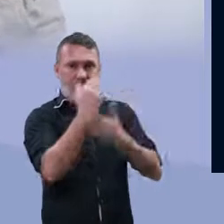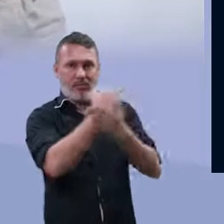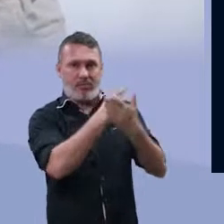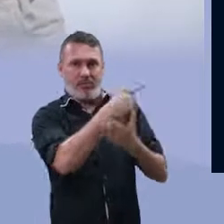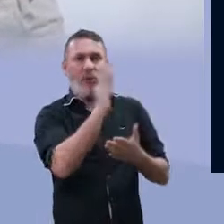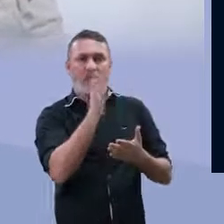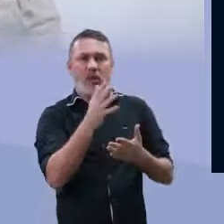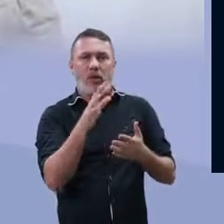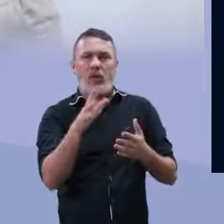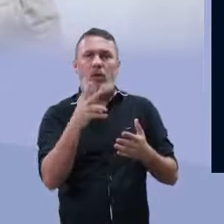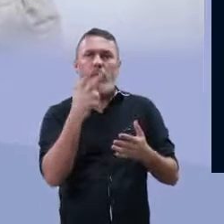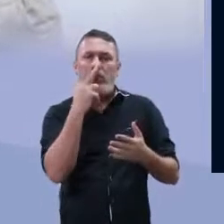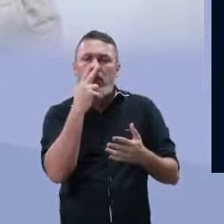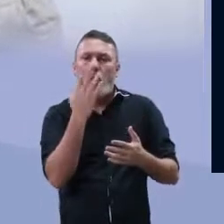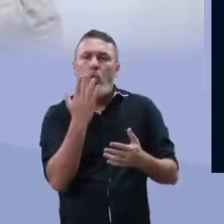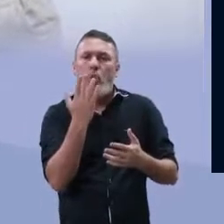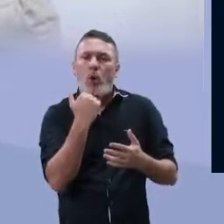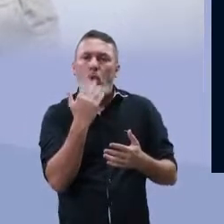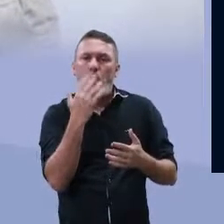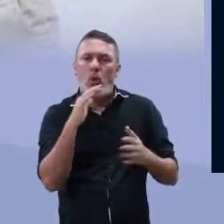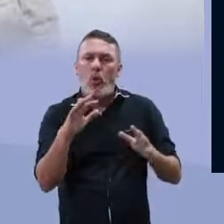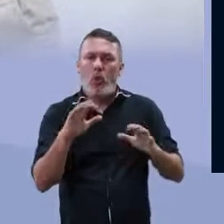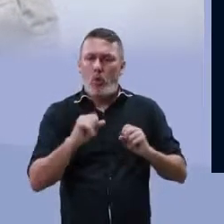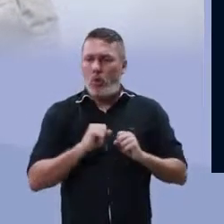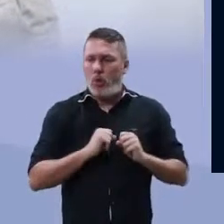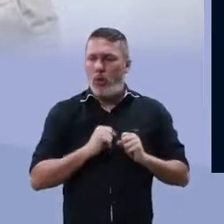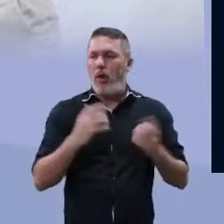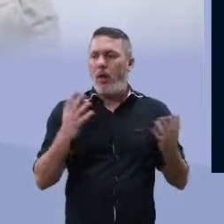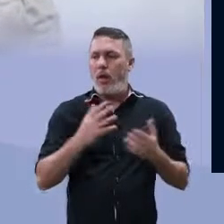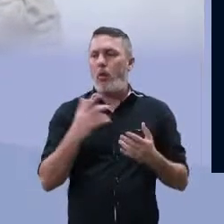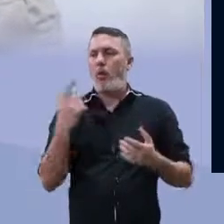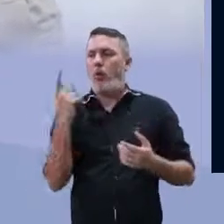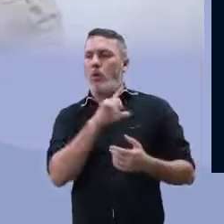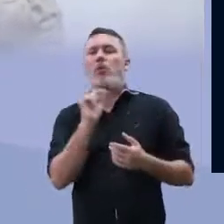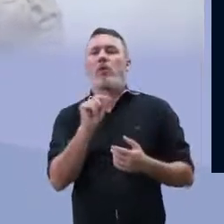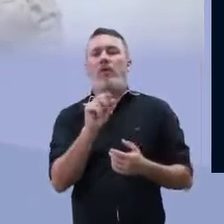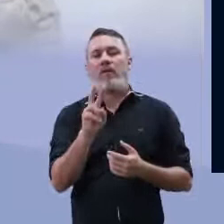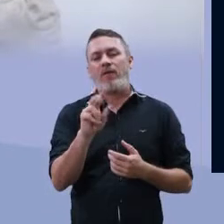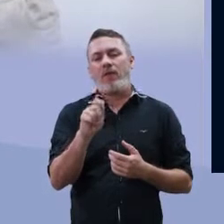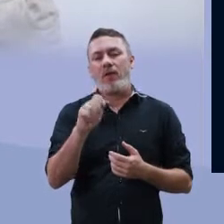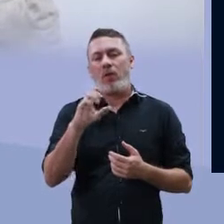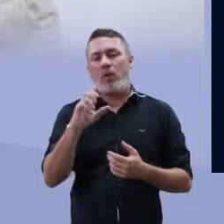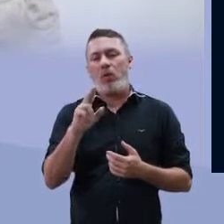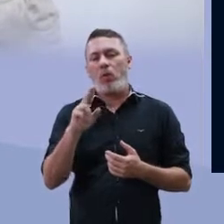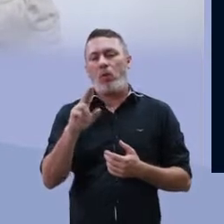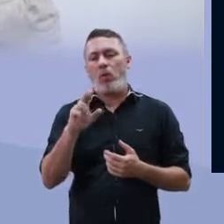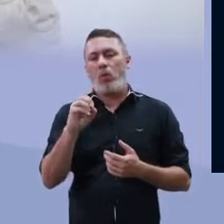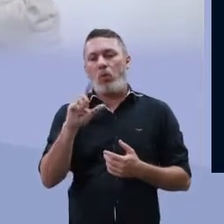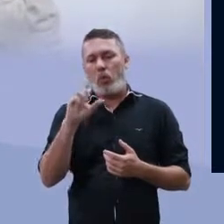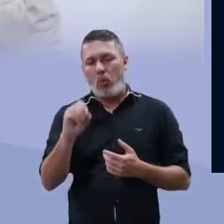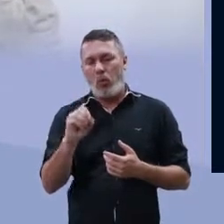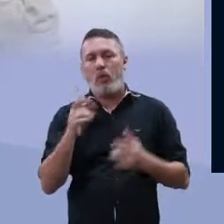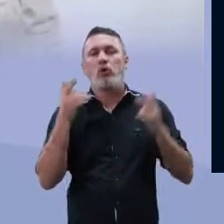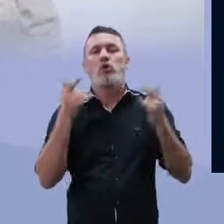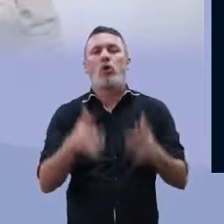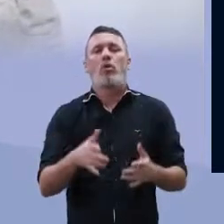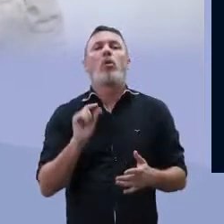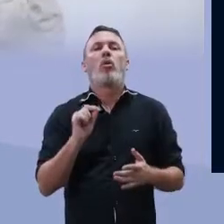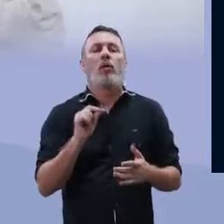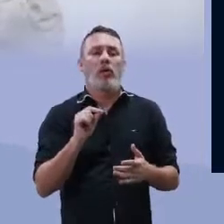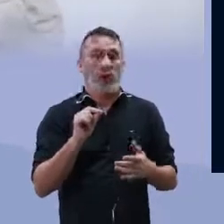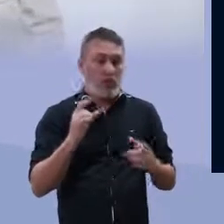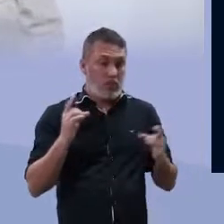Logo em seguida, depois que ele já absorveu aquilo que ele precisava, ele forma um vaculo residual. E ele